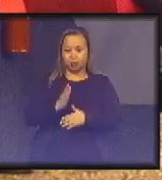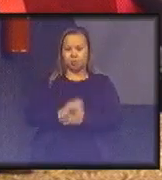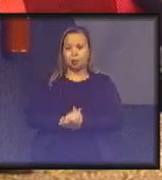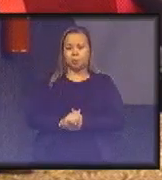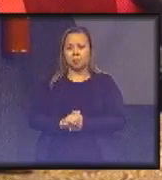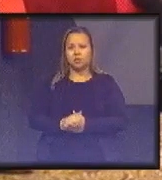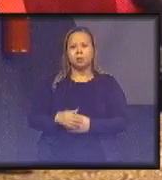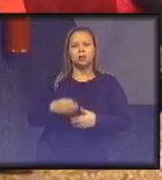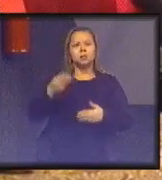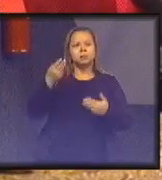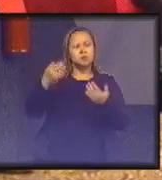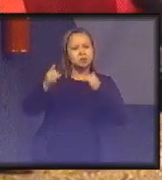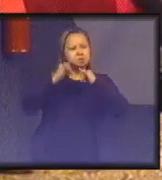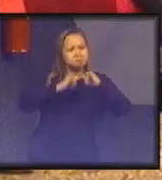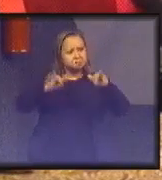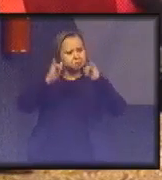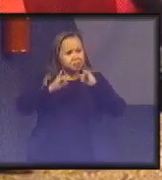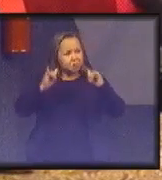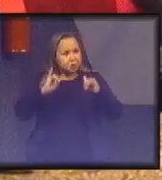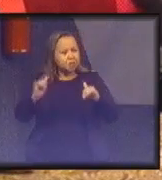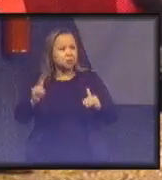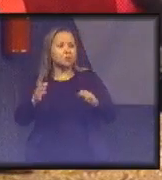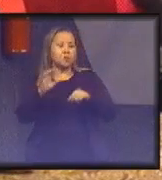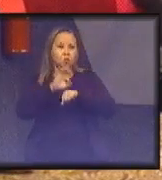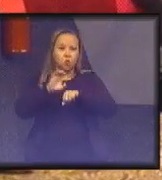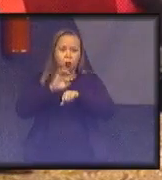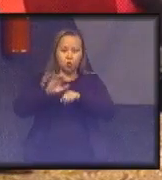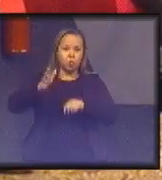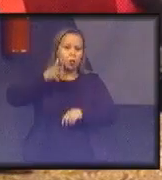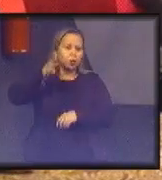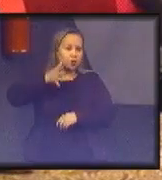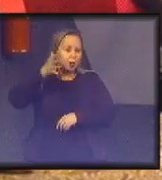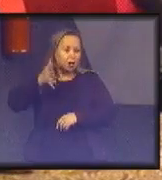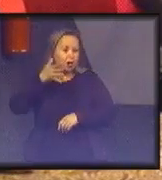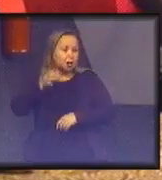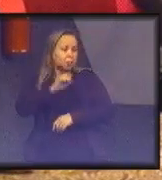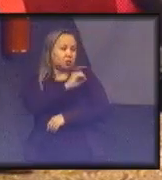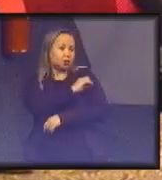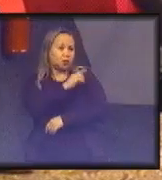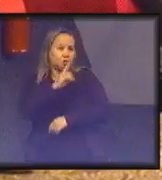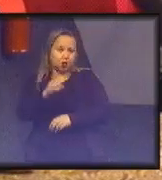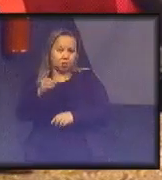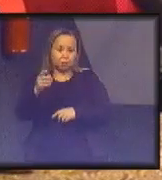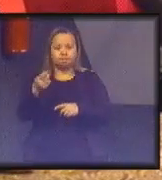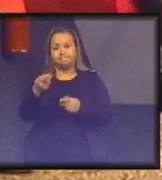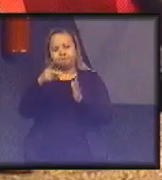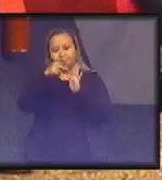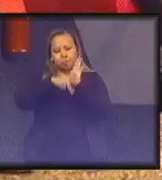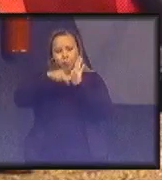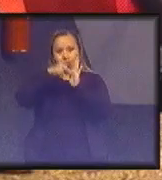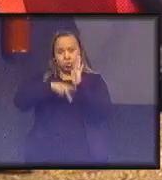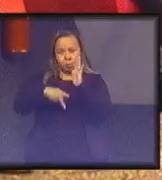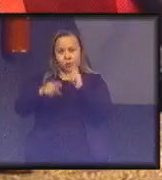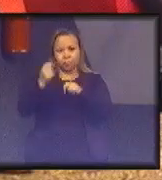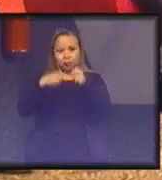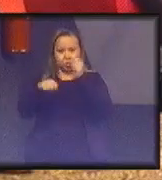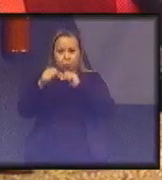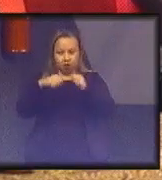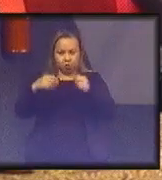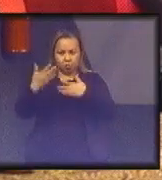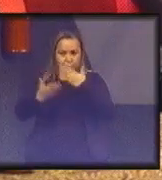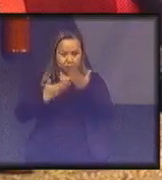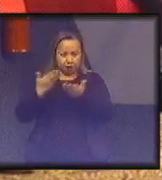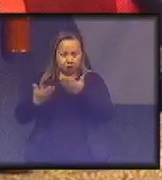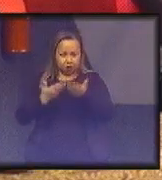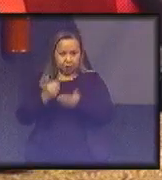cursos, palestras, orienta trabalhos acadêmicos, coordena projetos sobre economia circular. E ele é vinculado ao